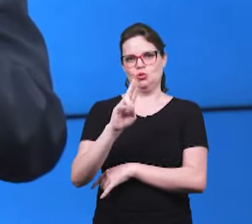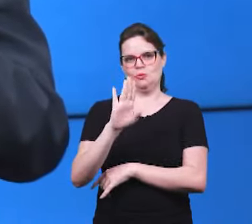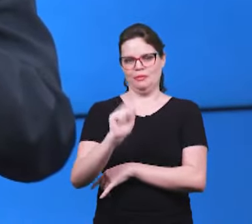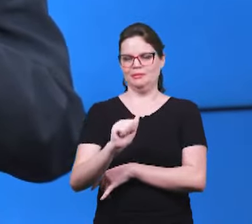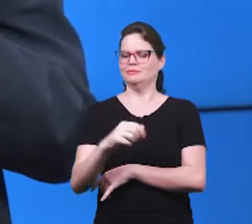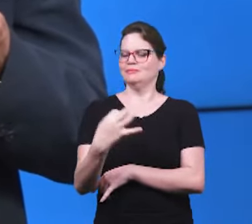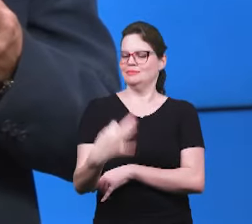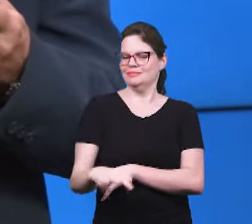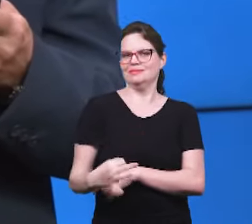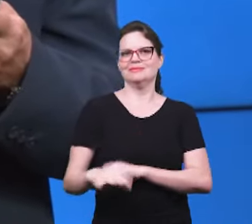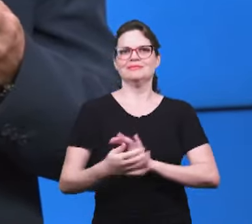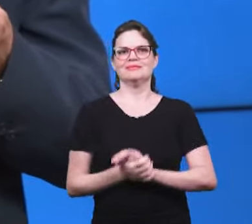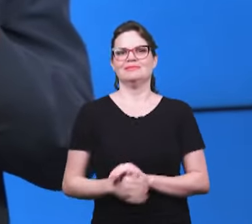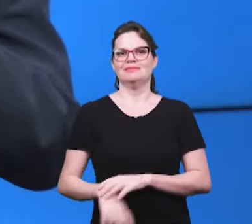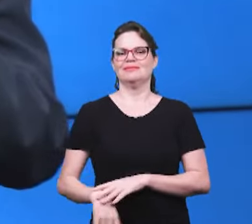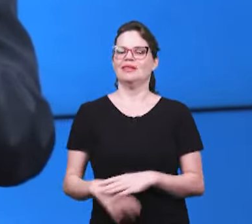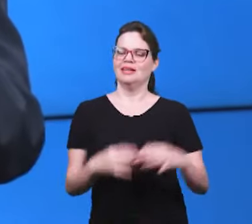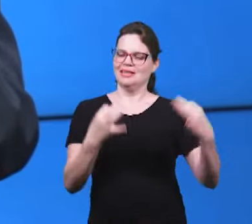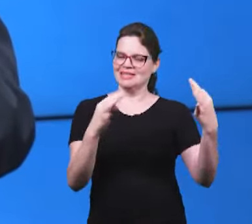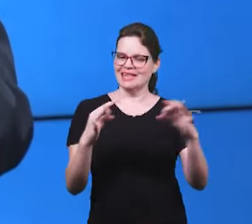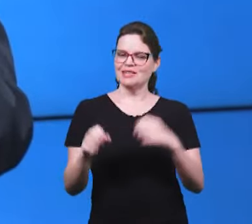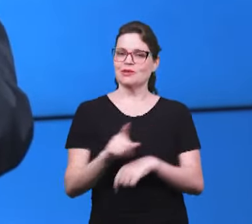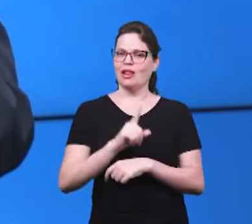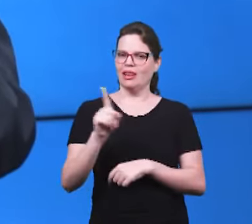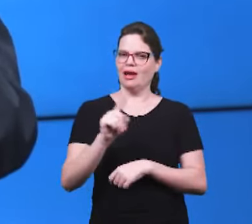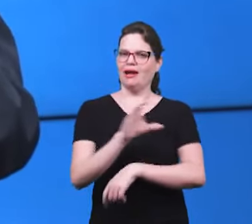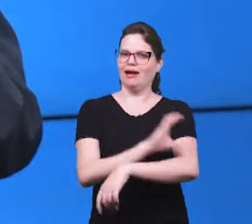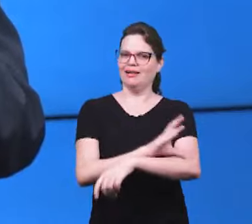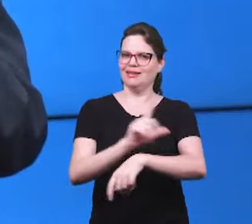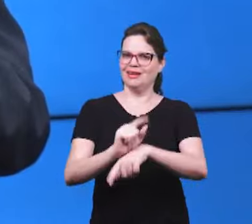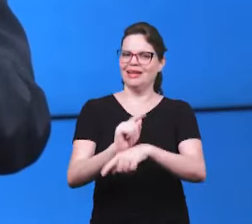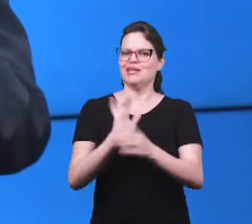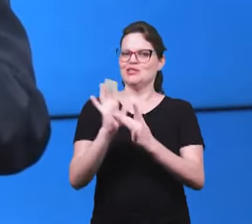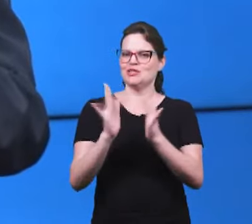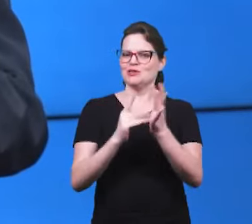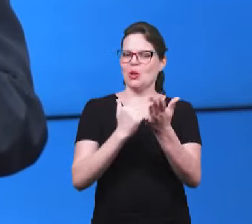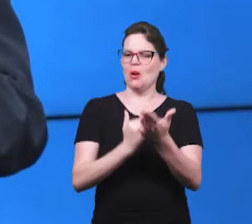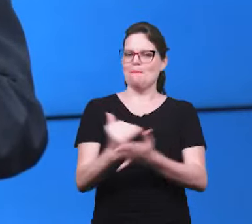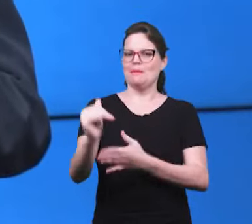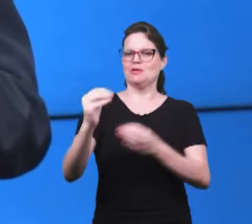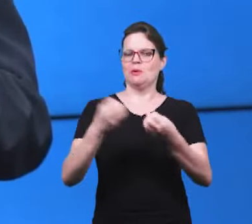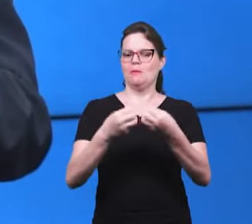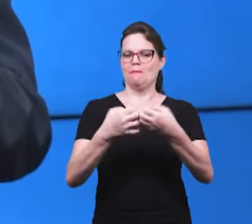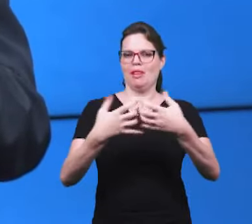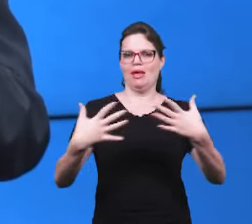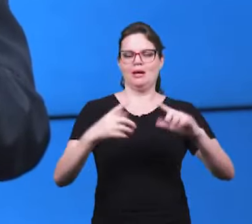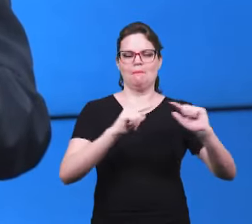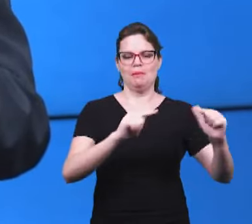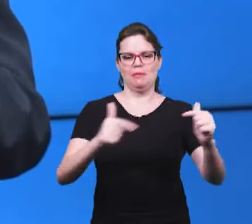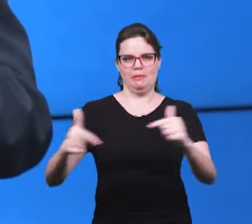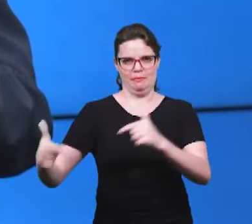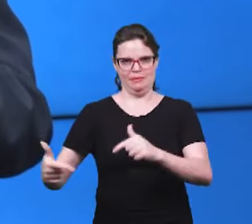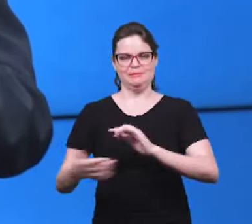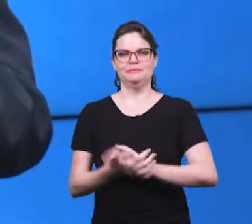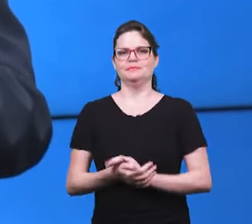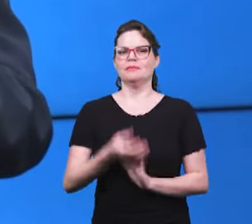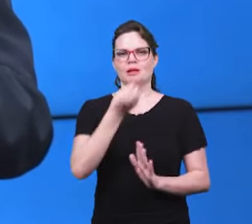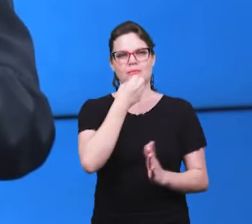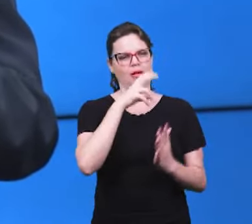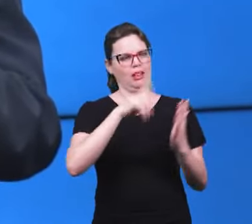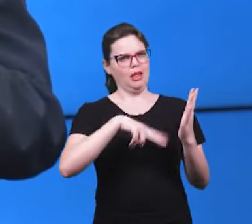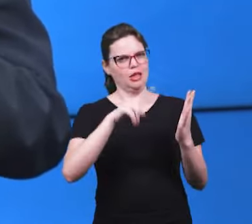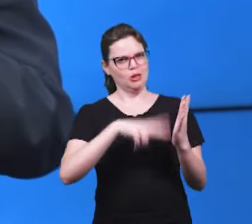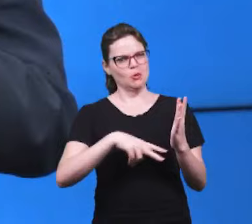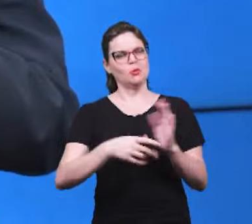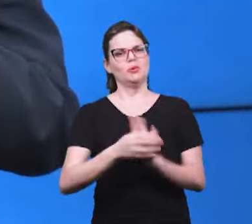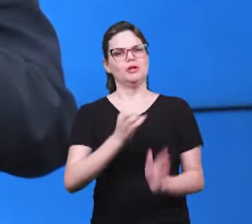foi isso mesmo irmãos lá em Cana da Galileia Jesus principiou os seus os seus sinais e muito boa a leitura que